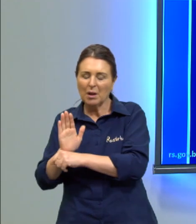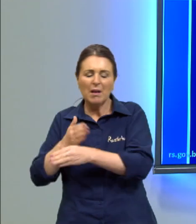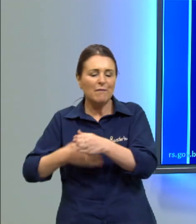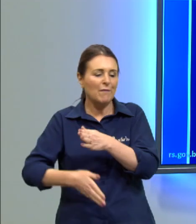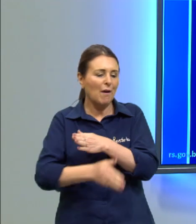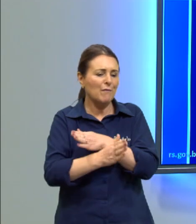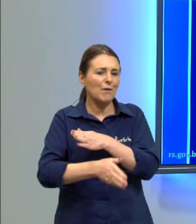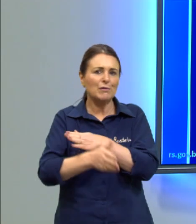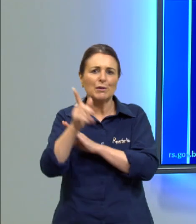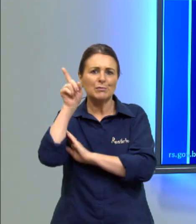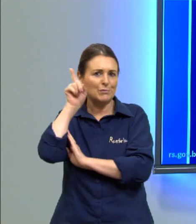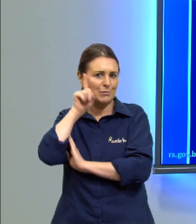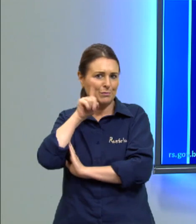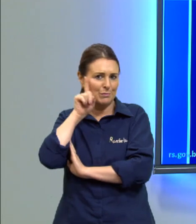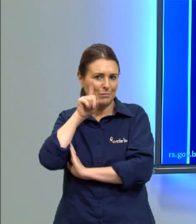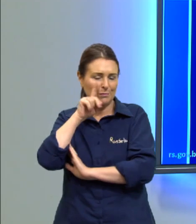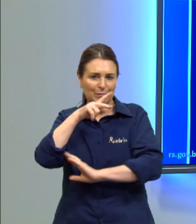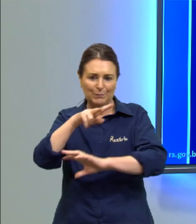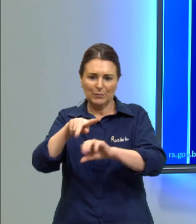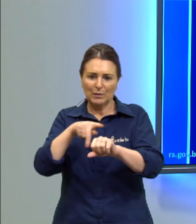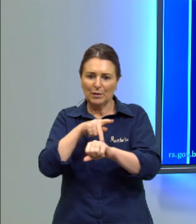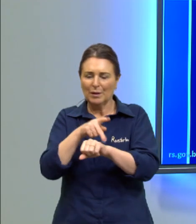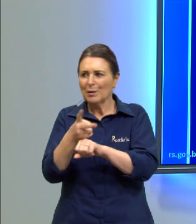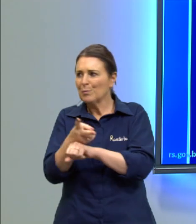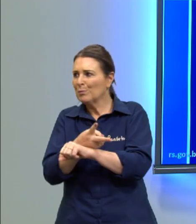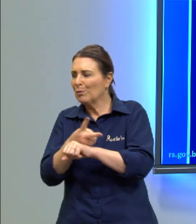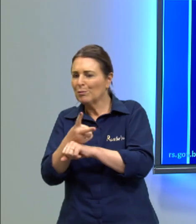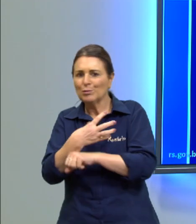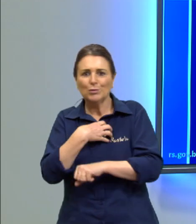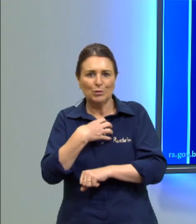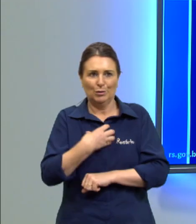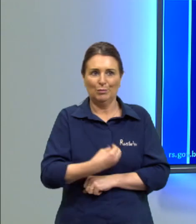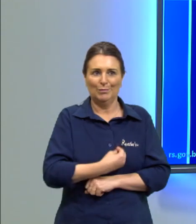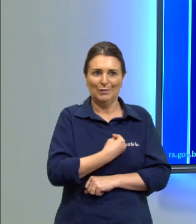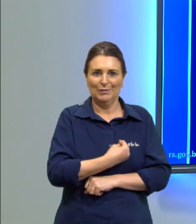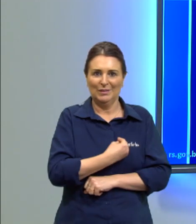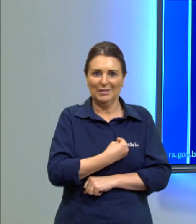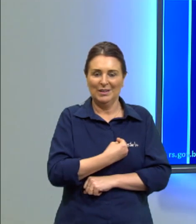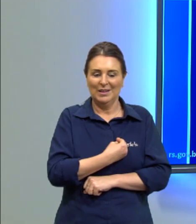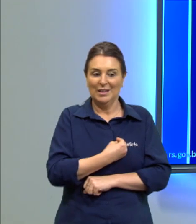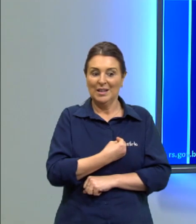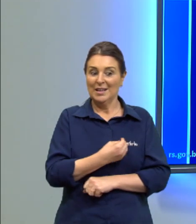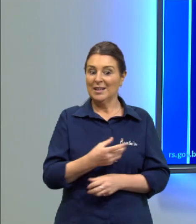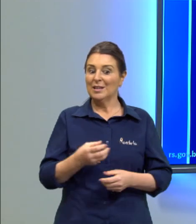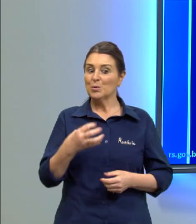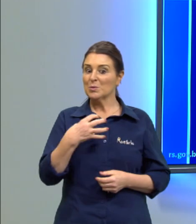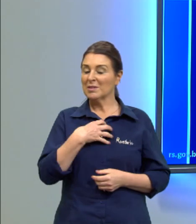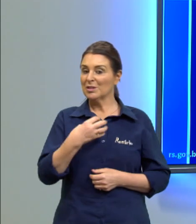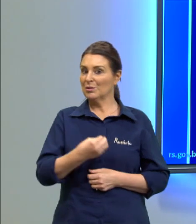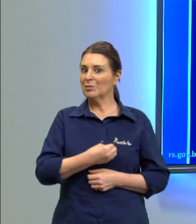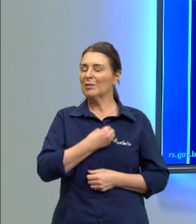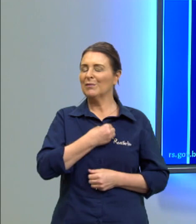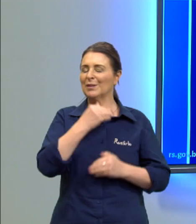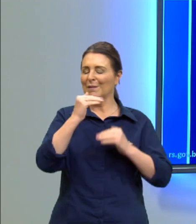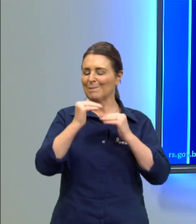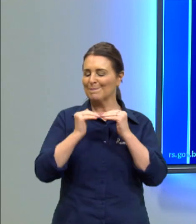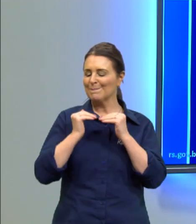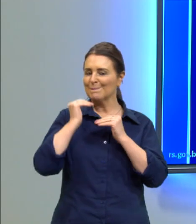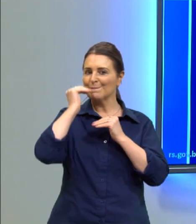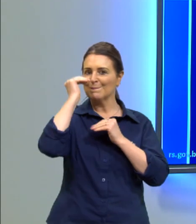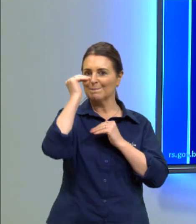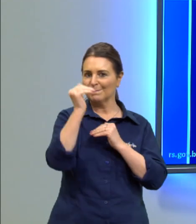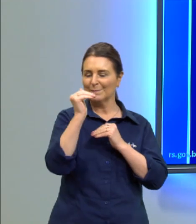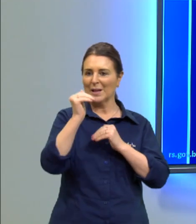pelos Estados Unidos em busca de um sentido para a vida e esse sentido da vida tem que transcender a